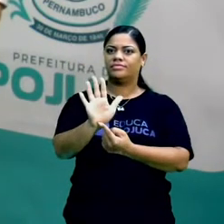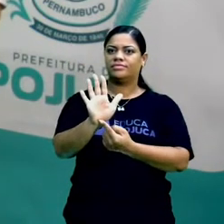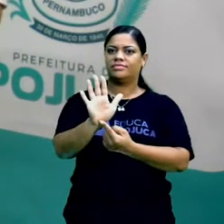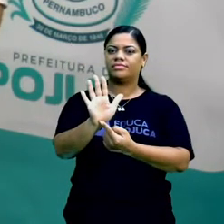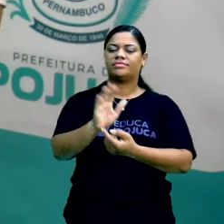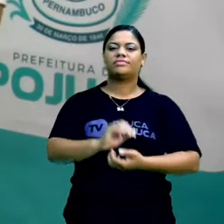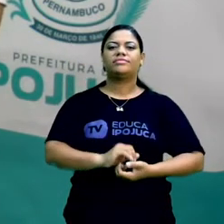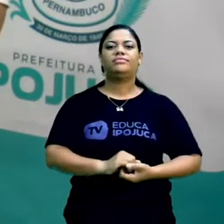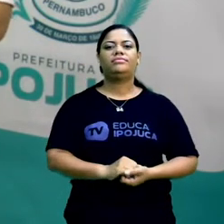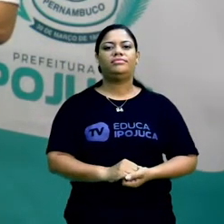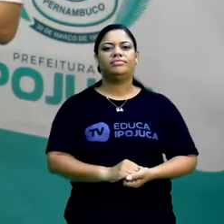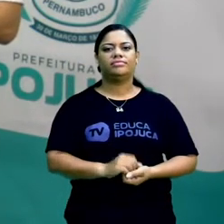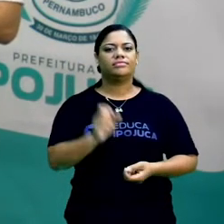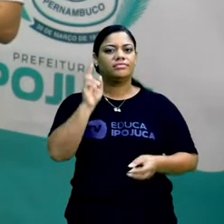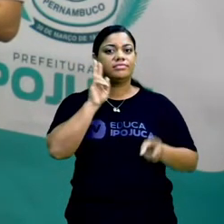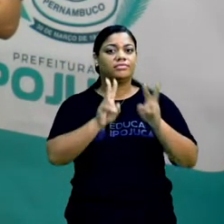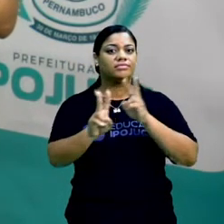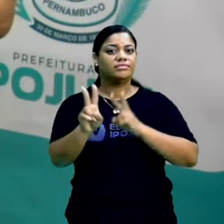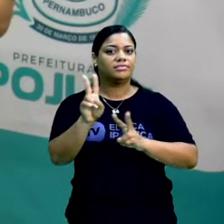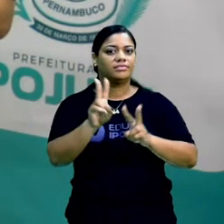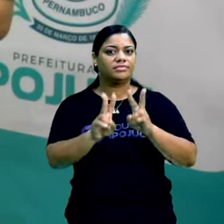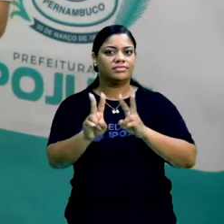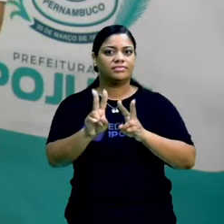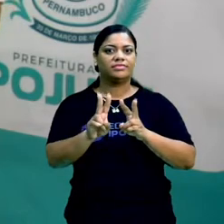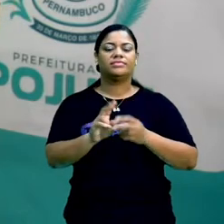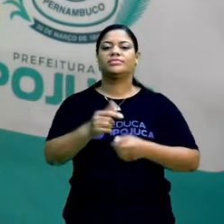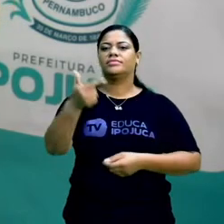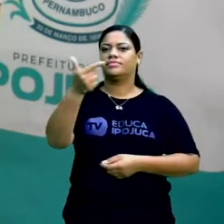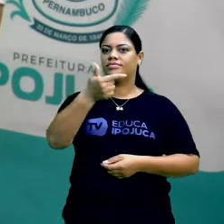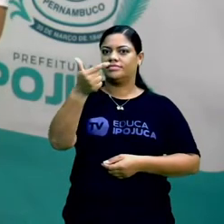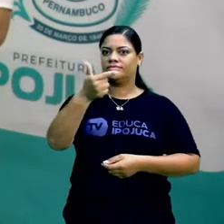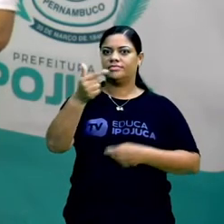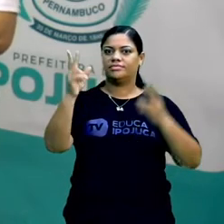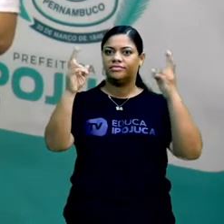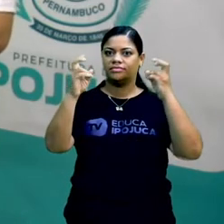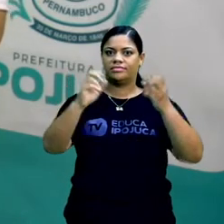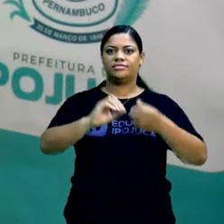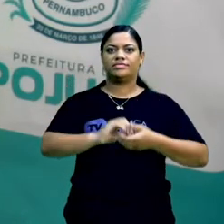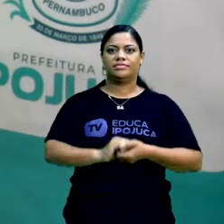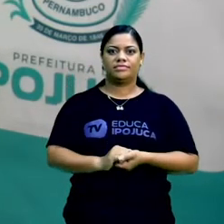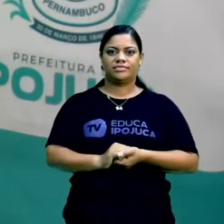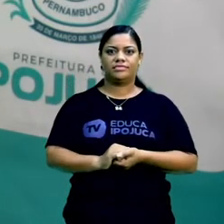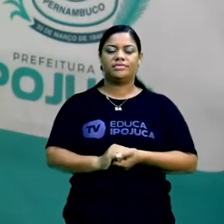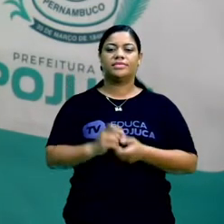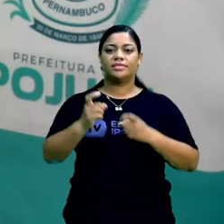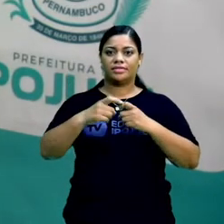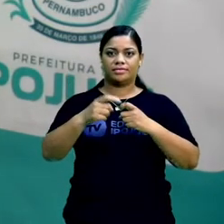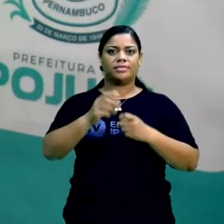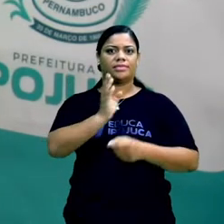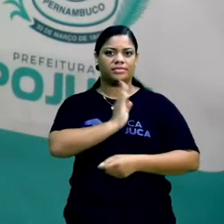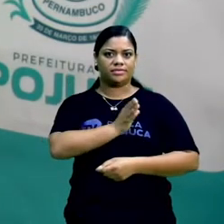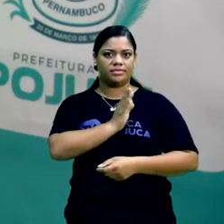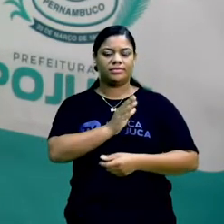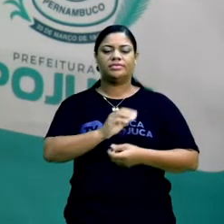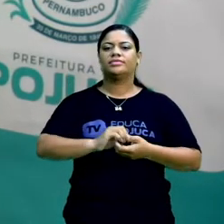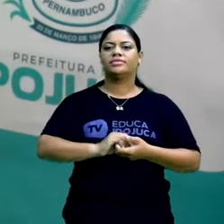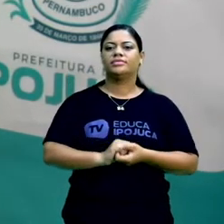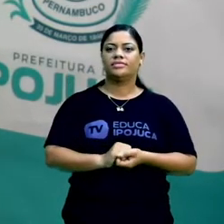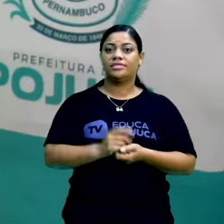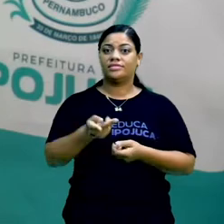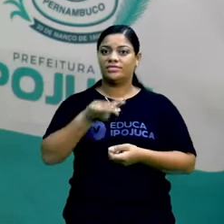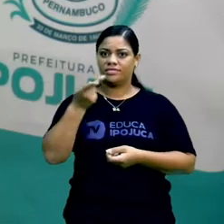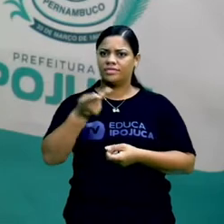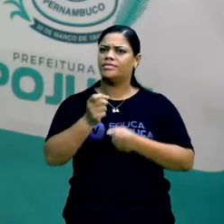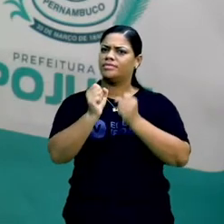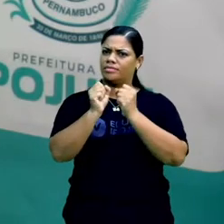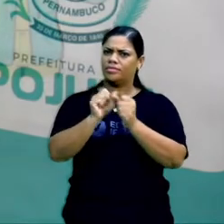nossa manchete. Observe aí esse subtítulo. O cardiologista do hospital, Albert Einstein, afirma